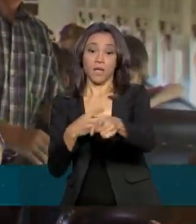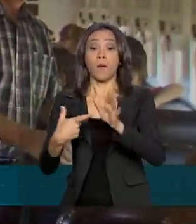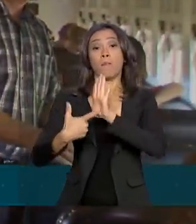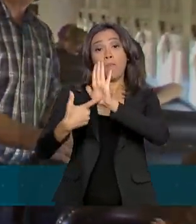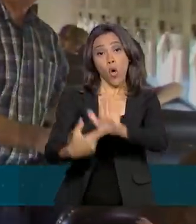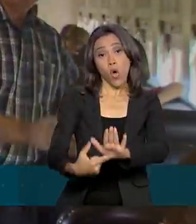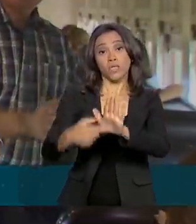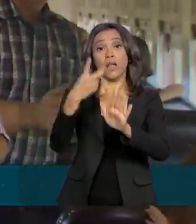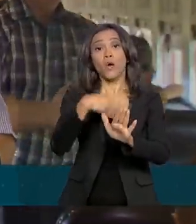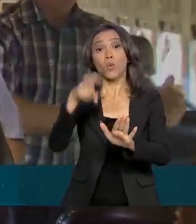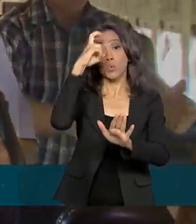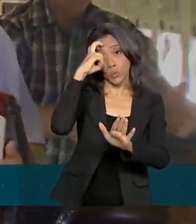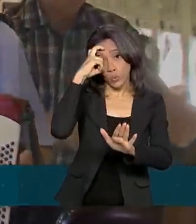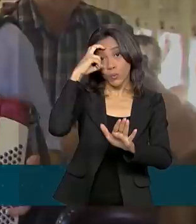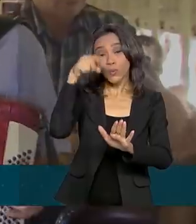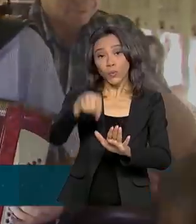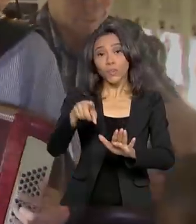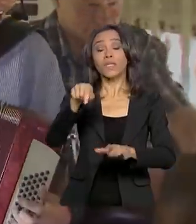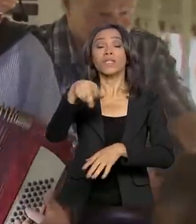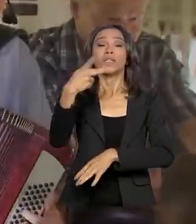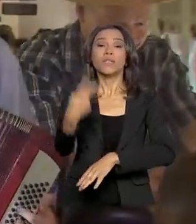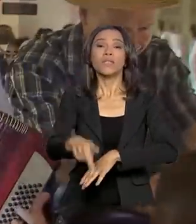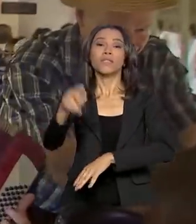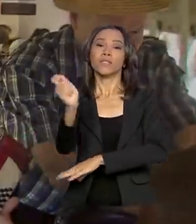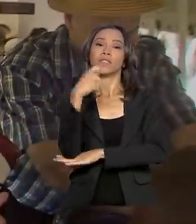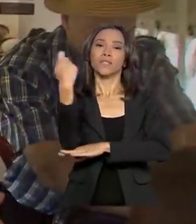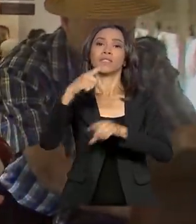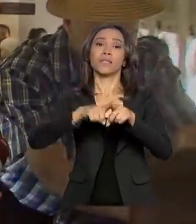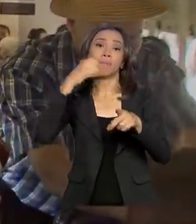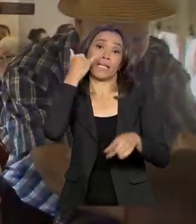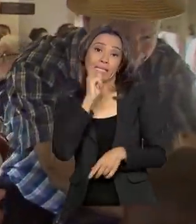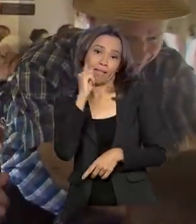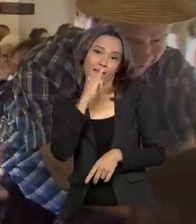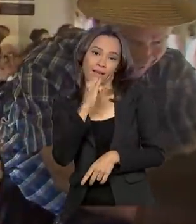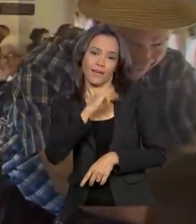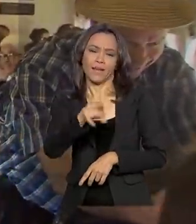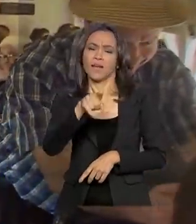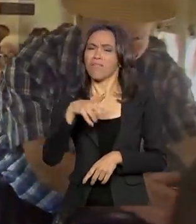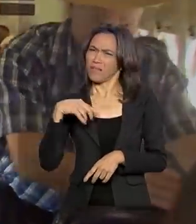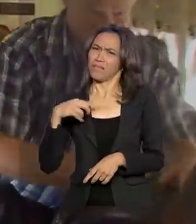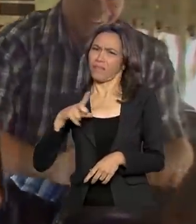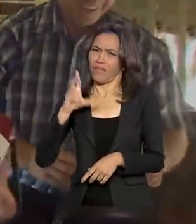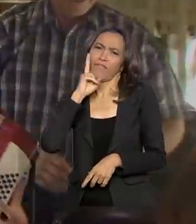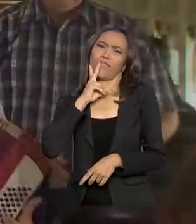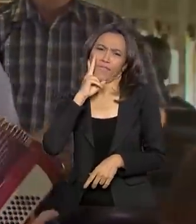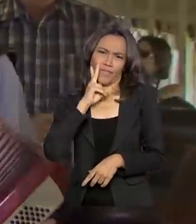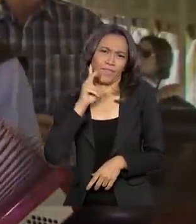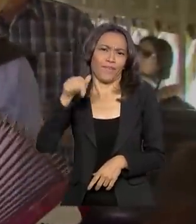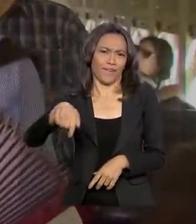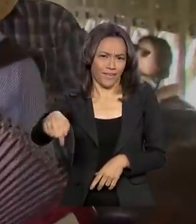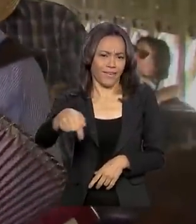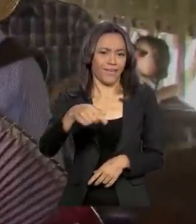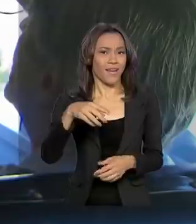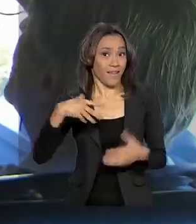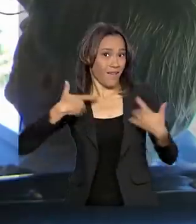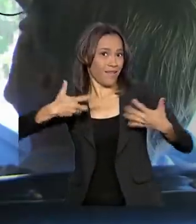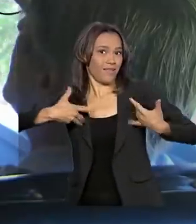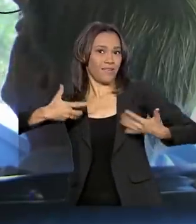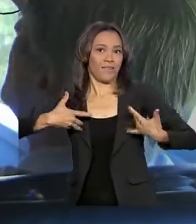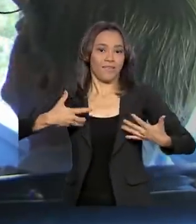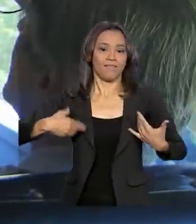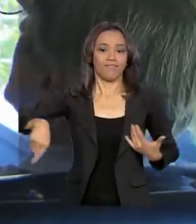gaúcha e italiana. Só que o vinho está em toda parte aqui também. E o que não falta é animatão.